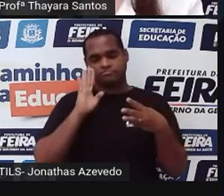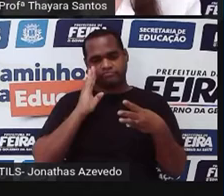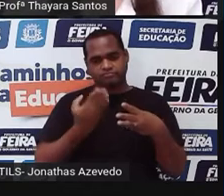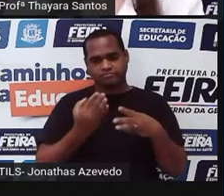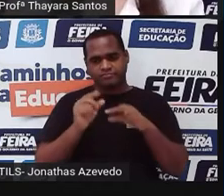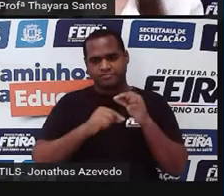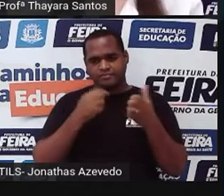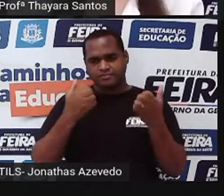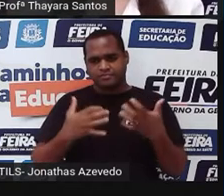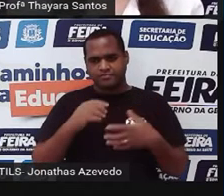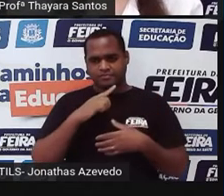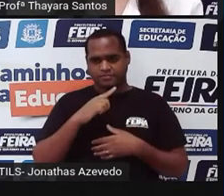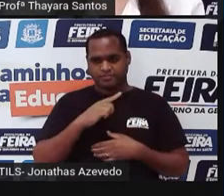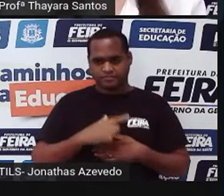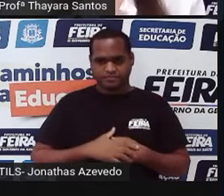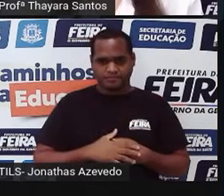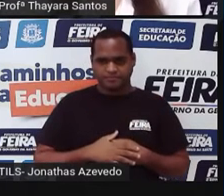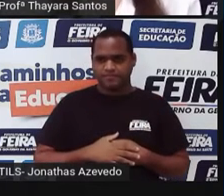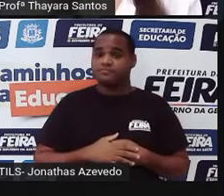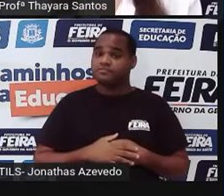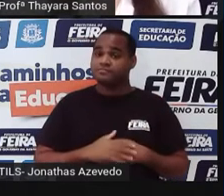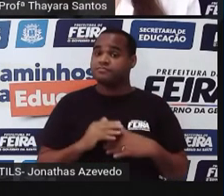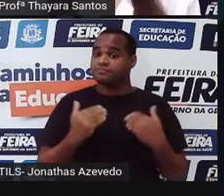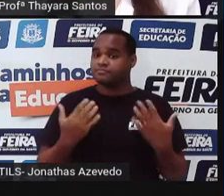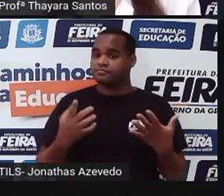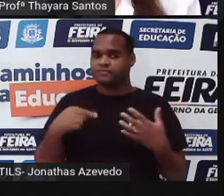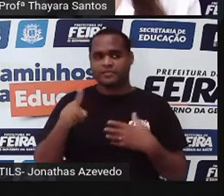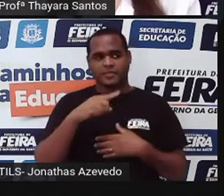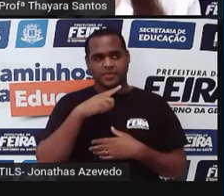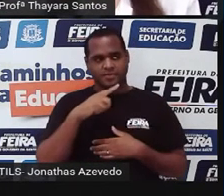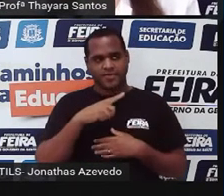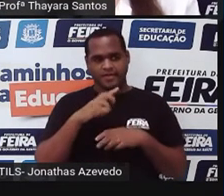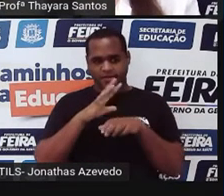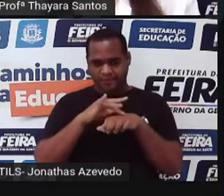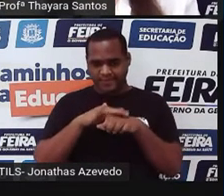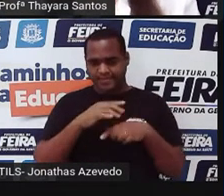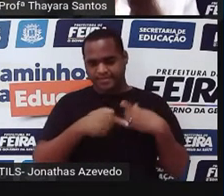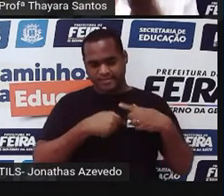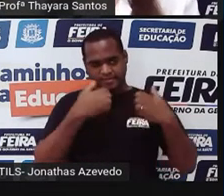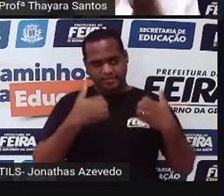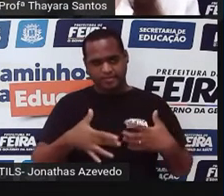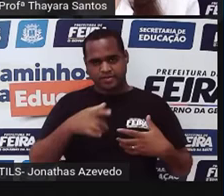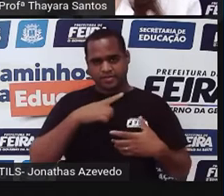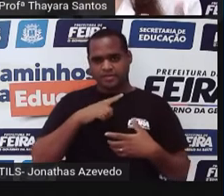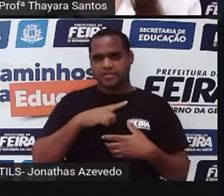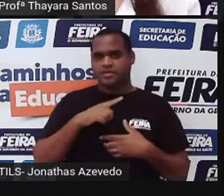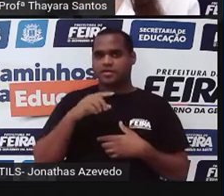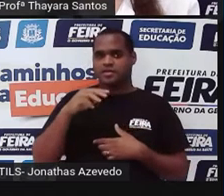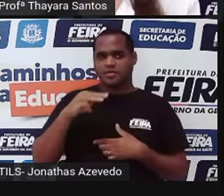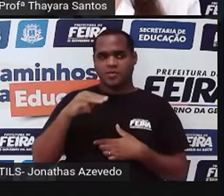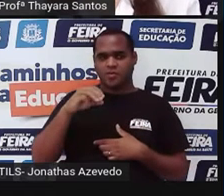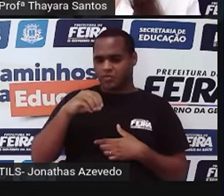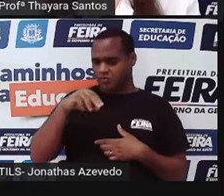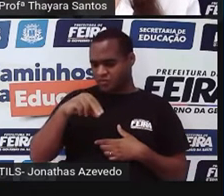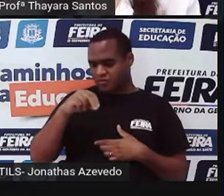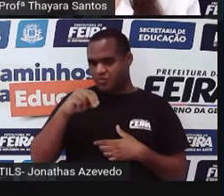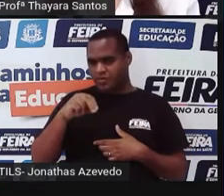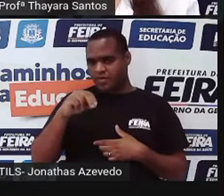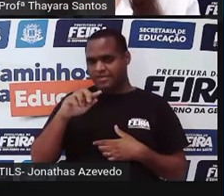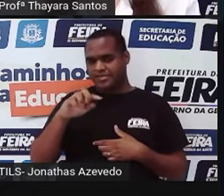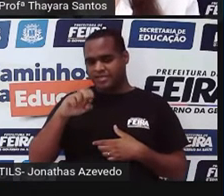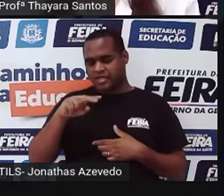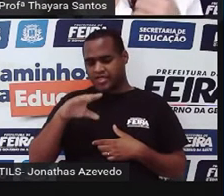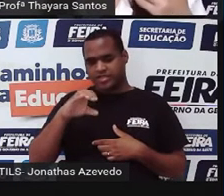genética de cada um desses tipos. Então, a gente tem as doenças genéticas que são chamadas de monogênicas. Elas